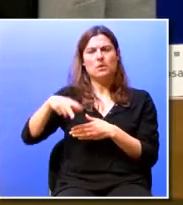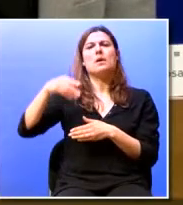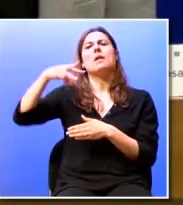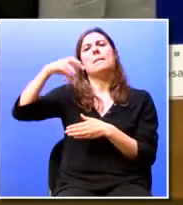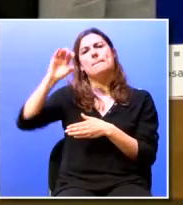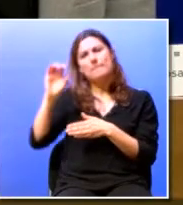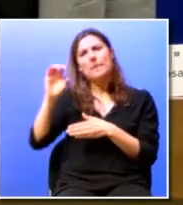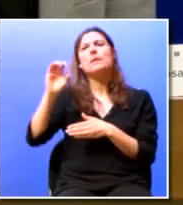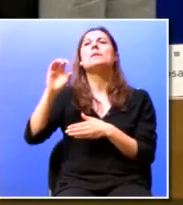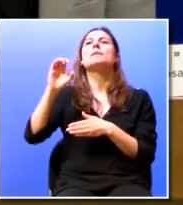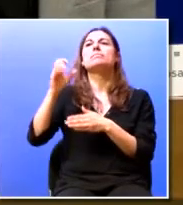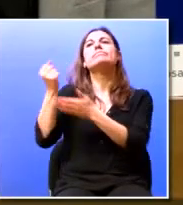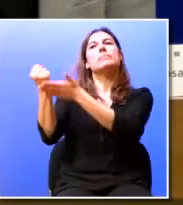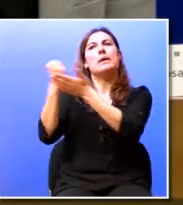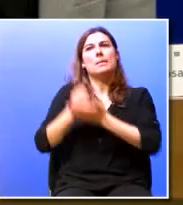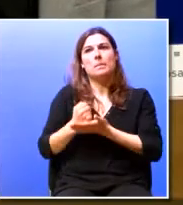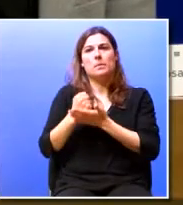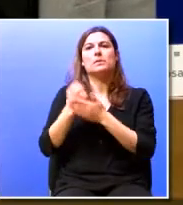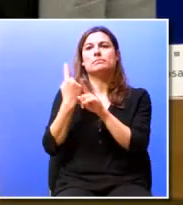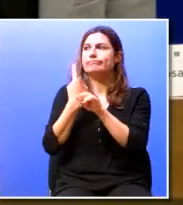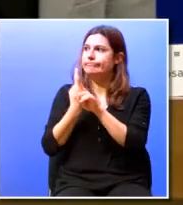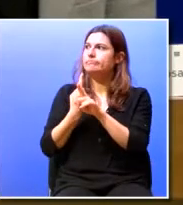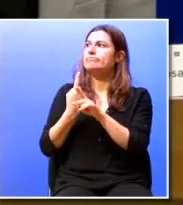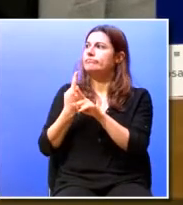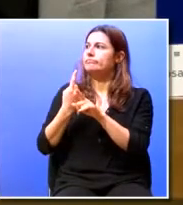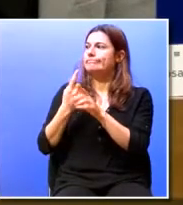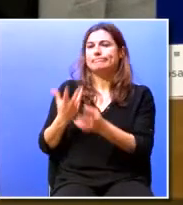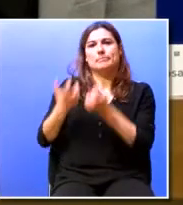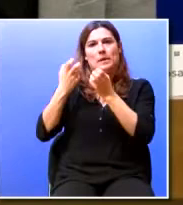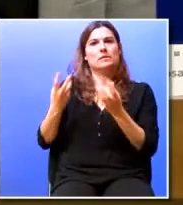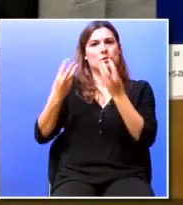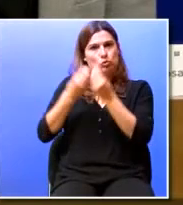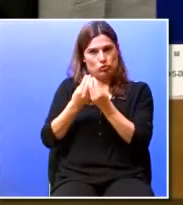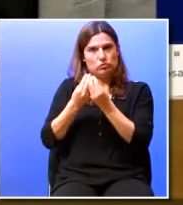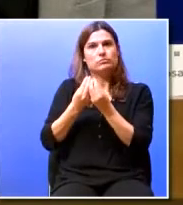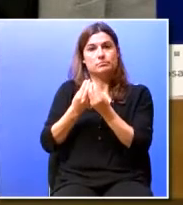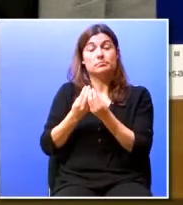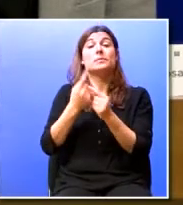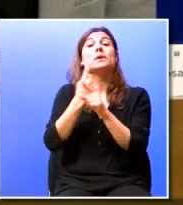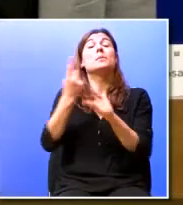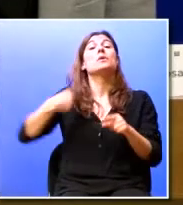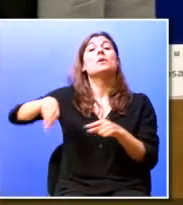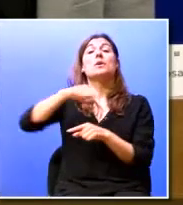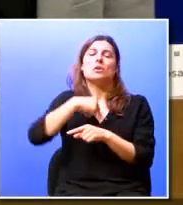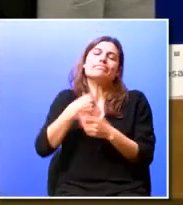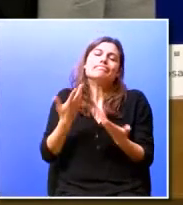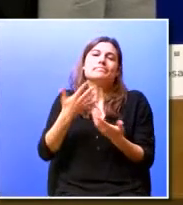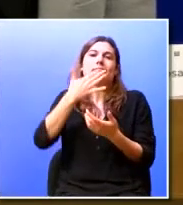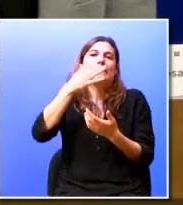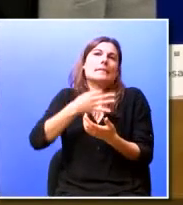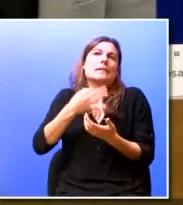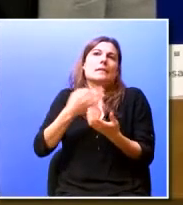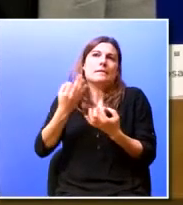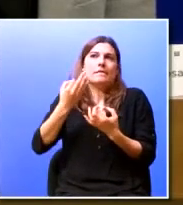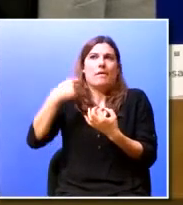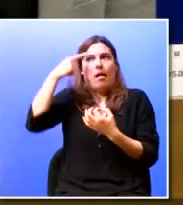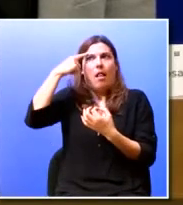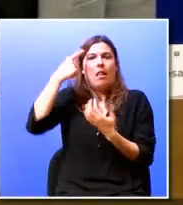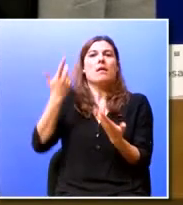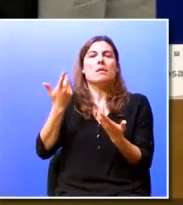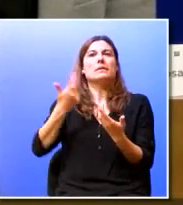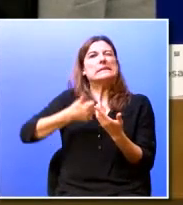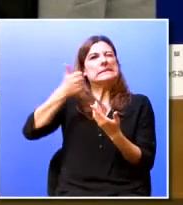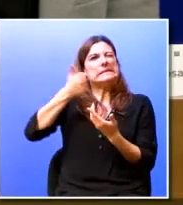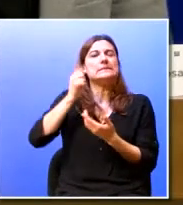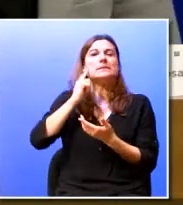Donalds, por apoiar e se juntar a esta iniciativa, porque todos nós acreditamos que é